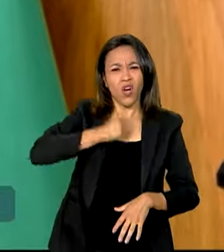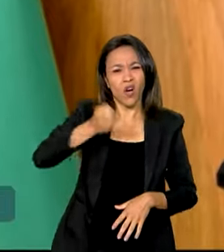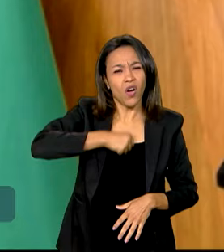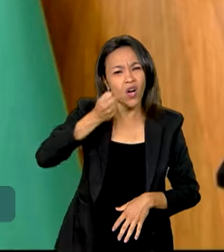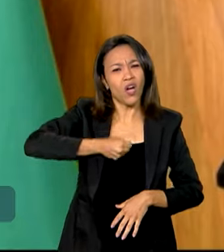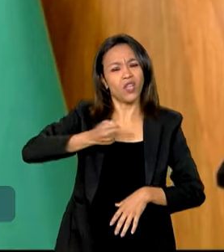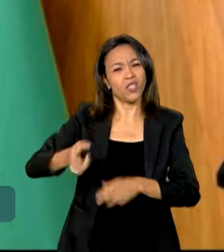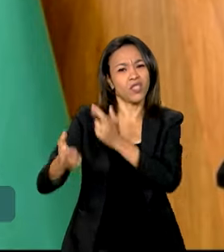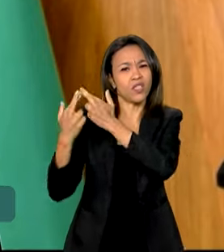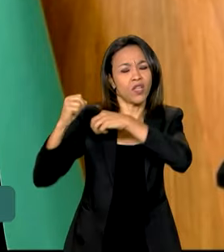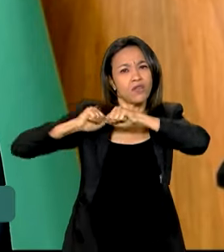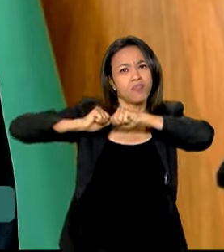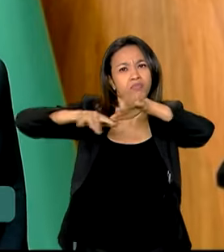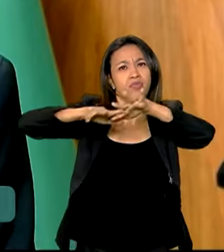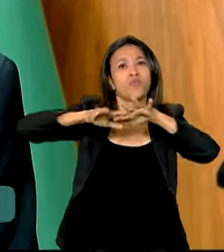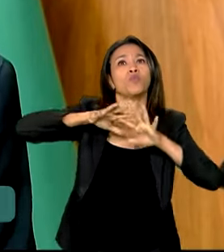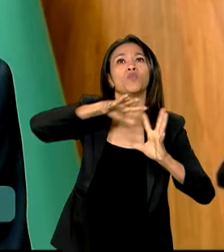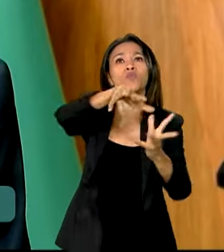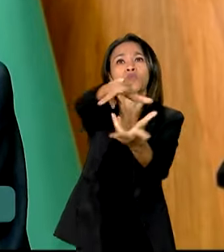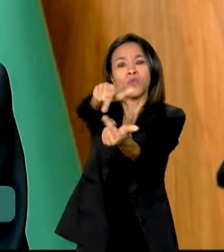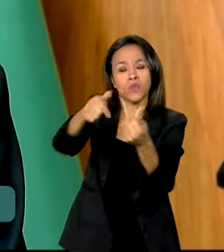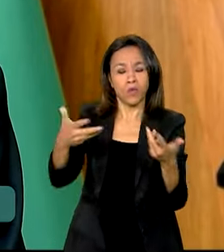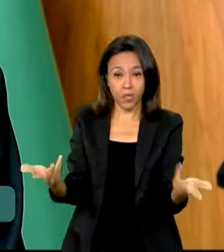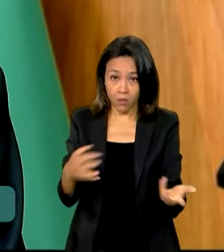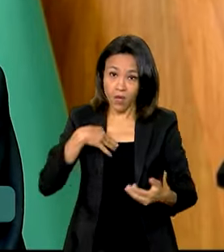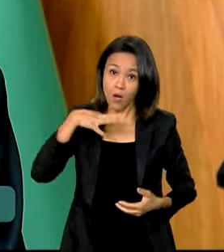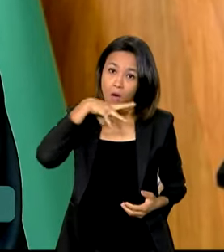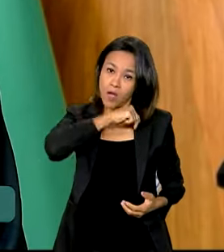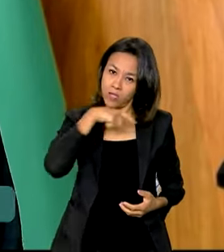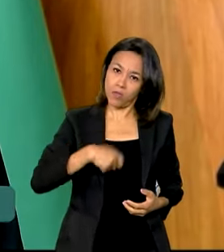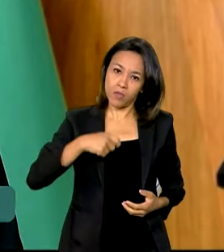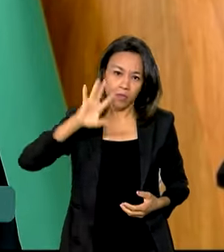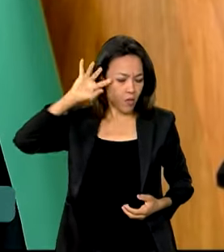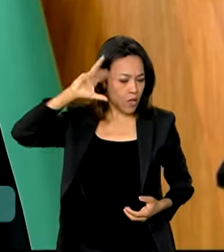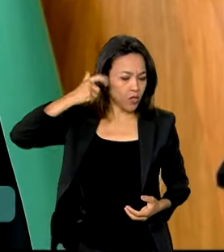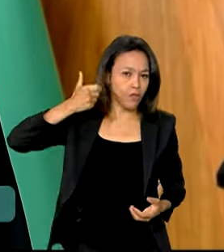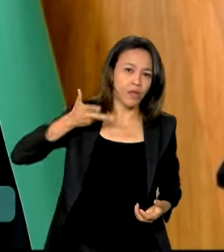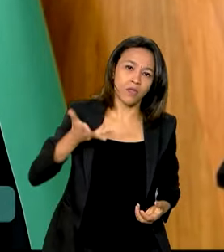nesse país e no mundo inteiro. Então, eu acho que nós temos que tomar uma decisão.